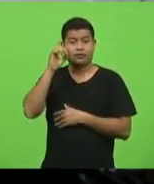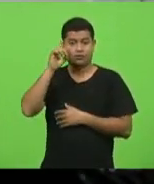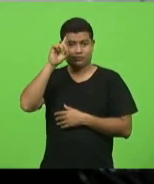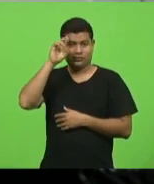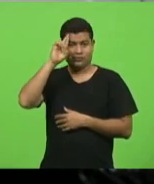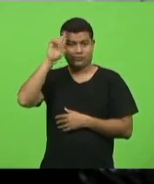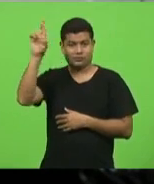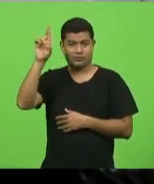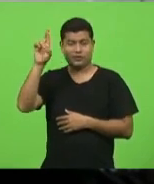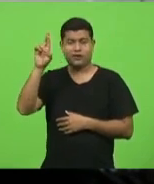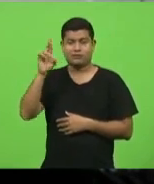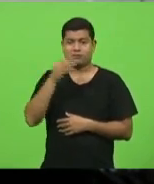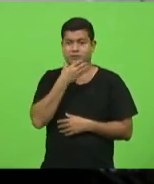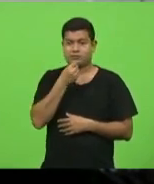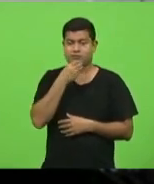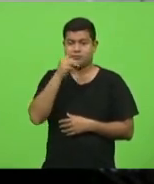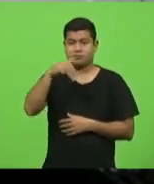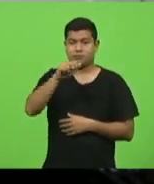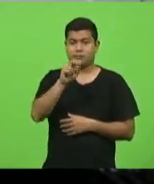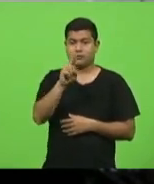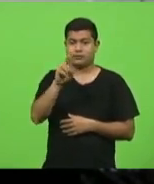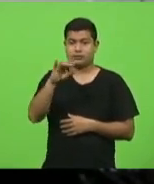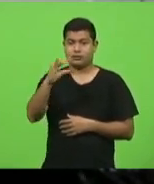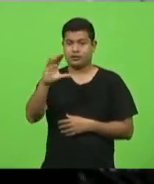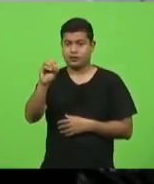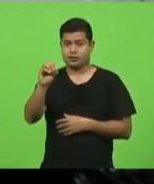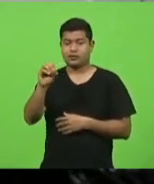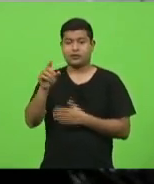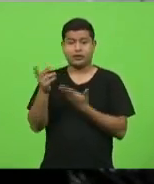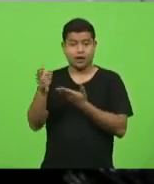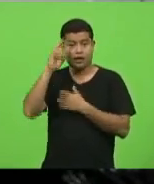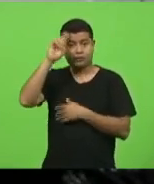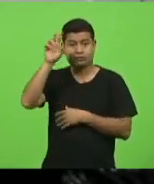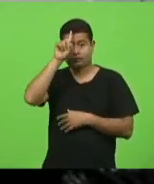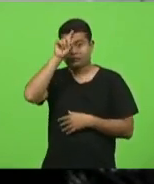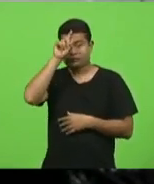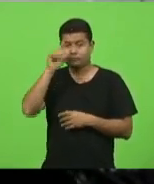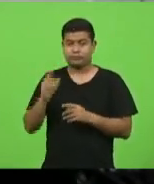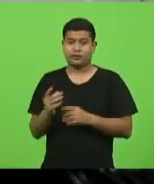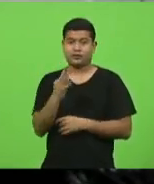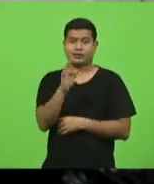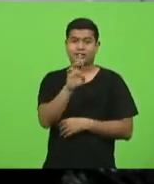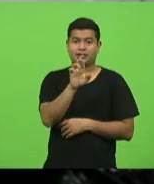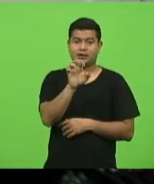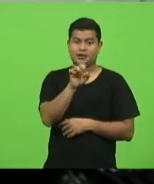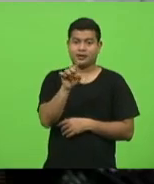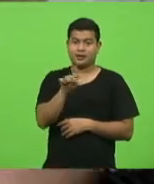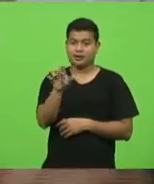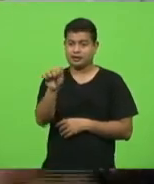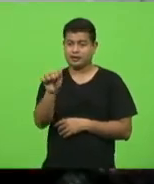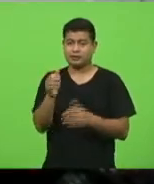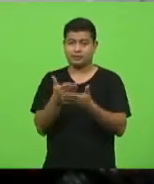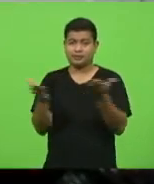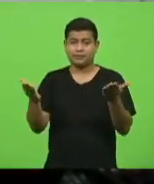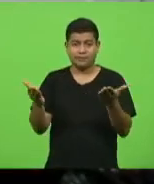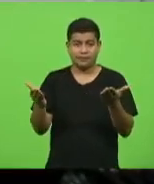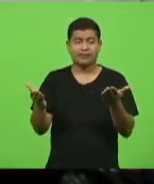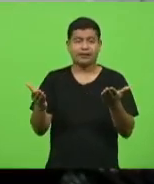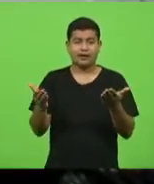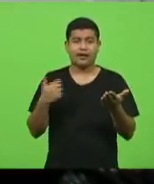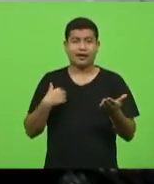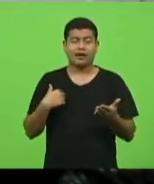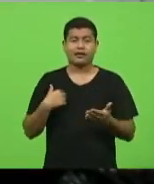Batalha, comentou que o governo do estado assinou um documento para recontratar a empresa para concluir a obra,